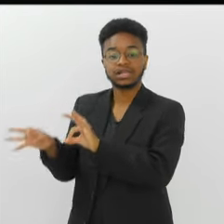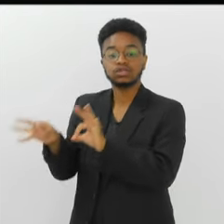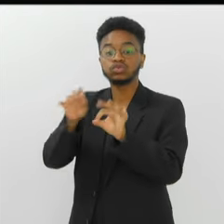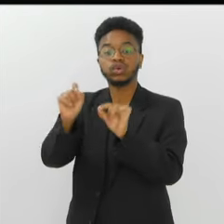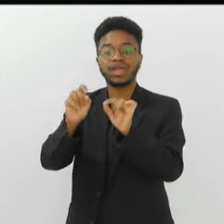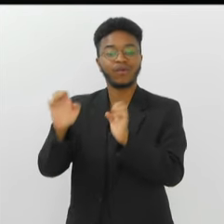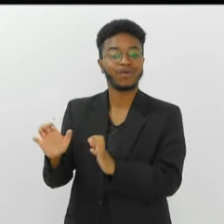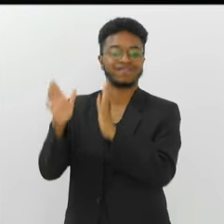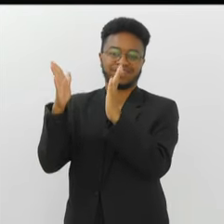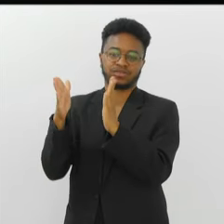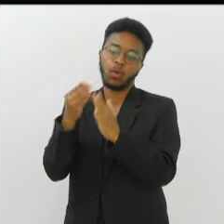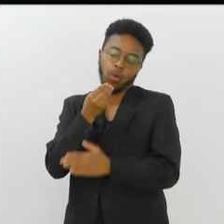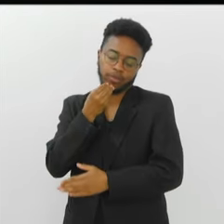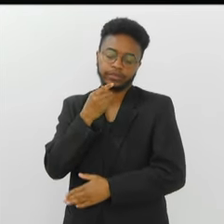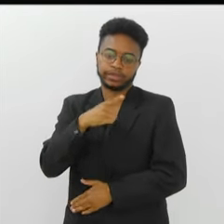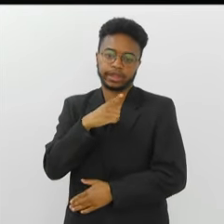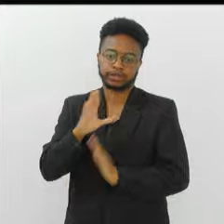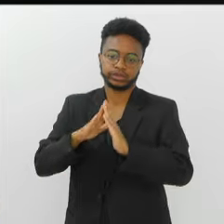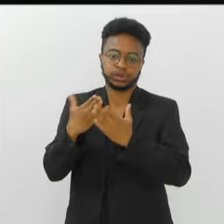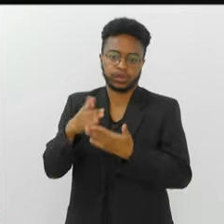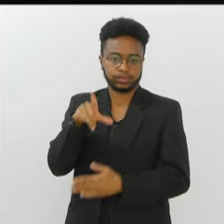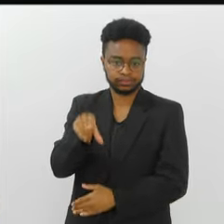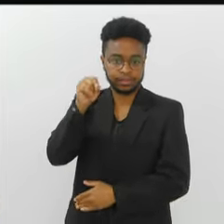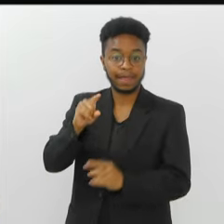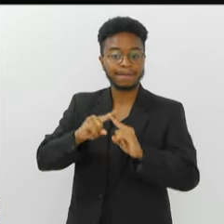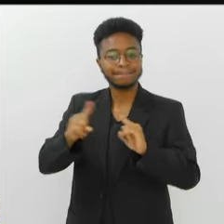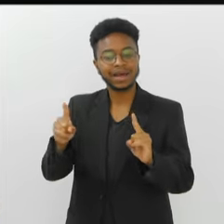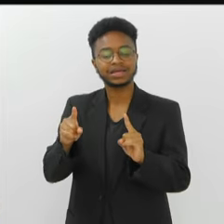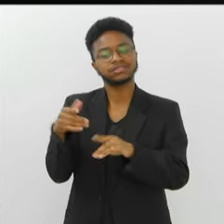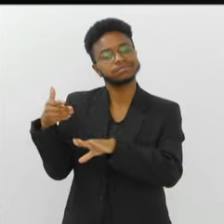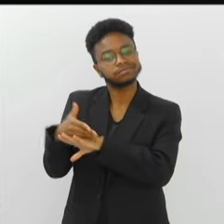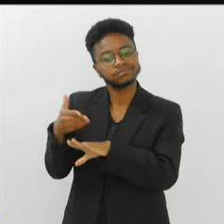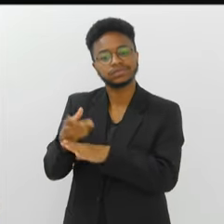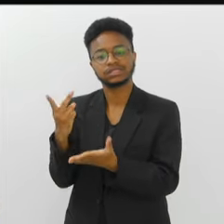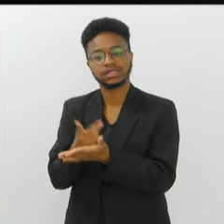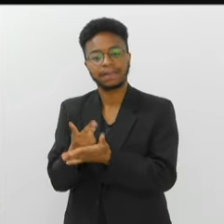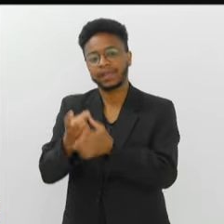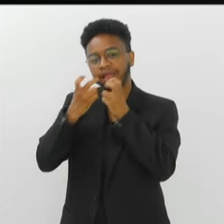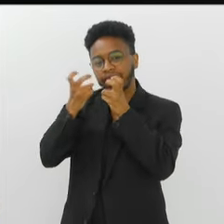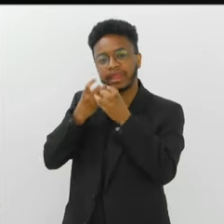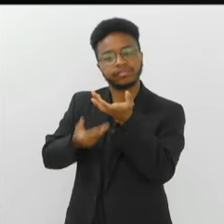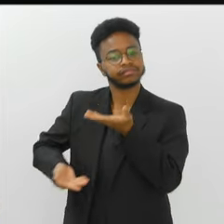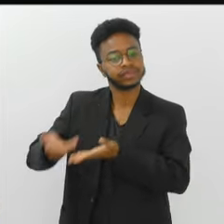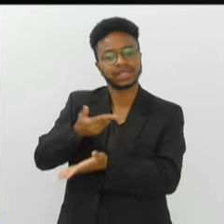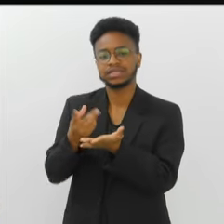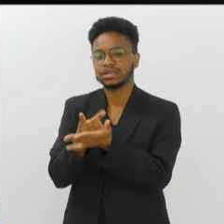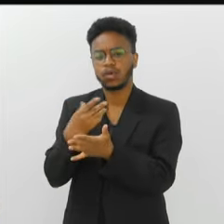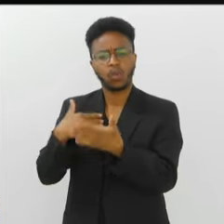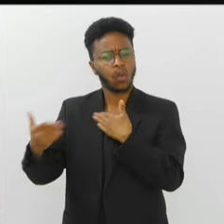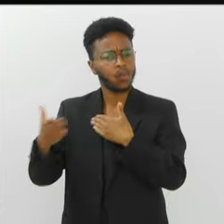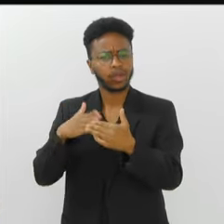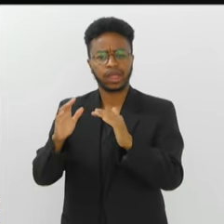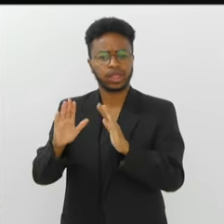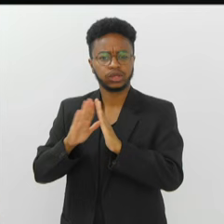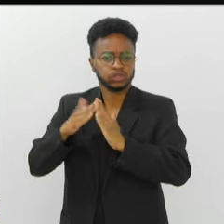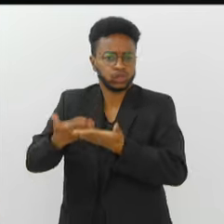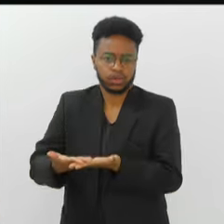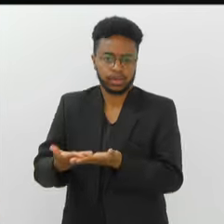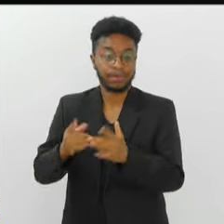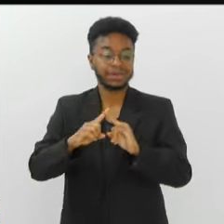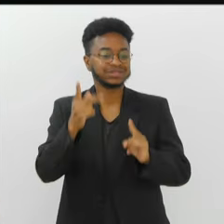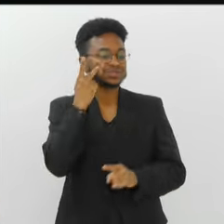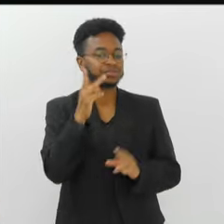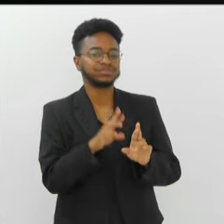Lógico, ele tem a sua torcida pessoal, mas ele incorpora, ele participa, ele interage com toda a festa.